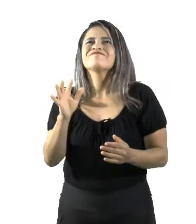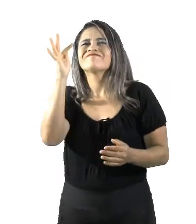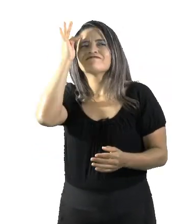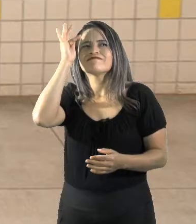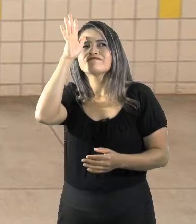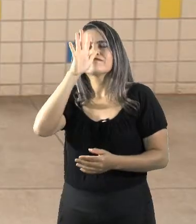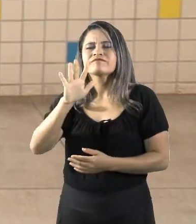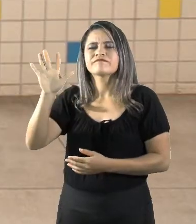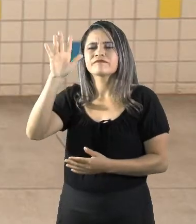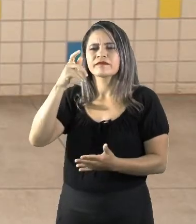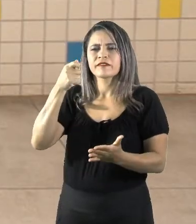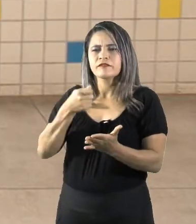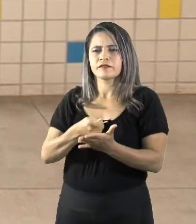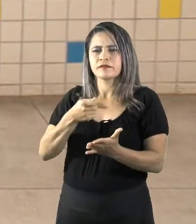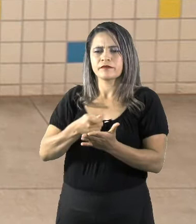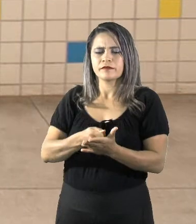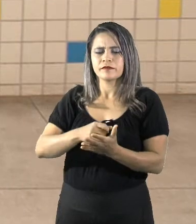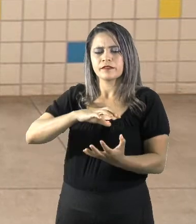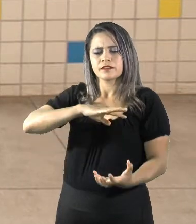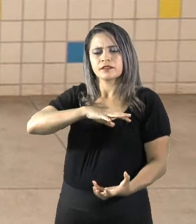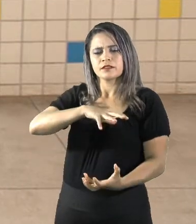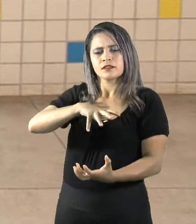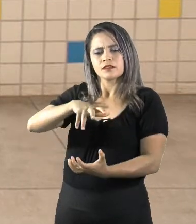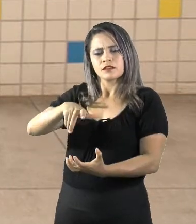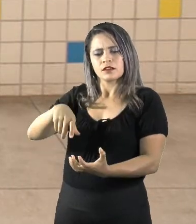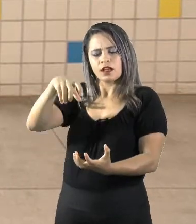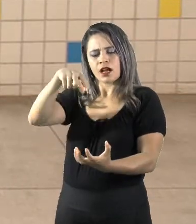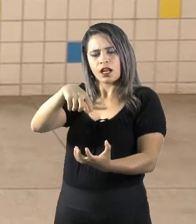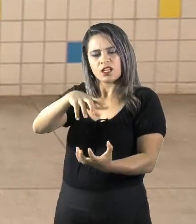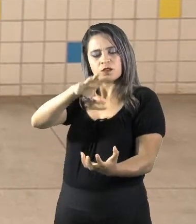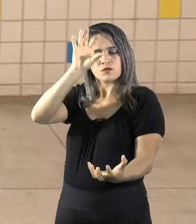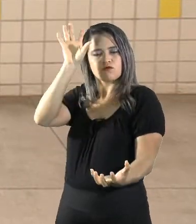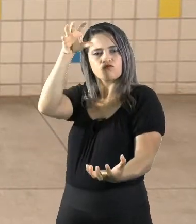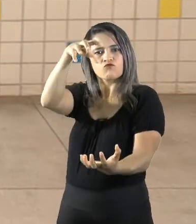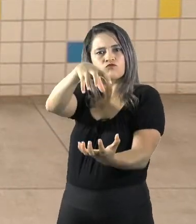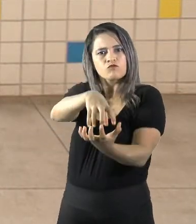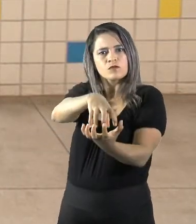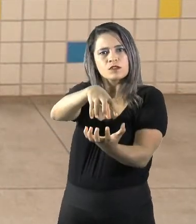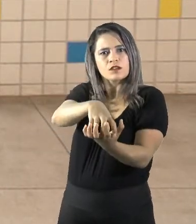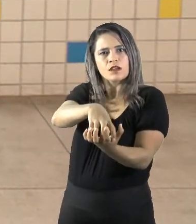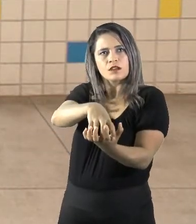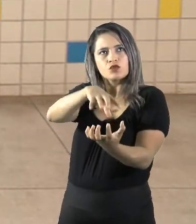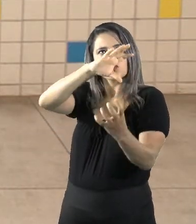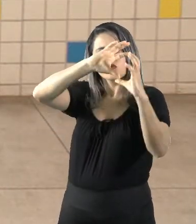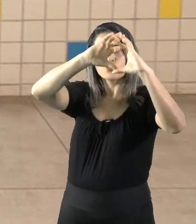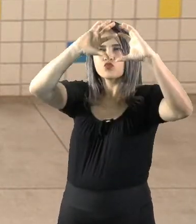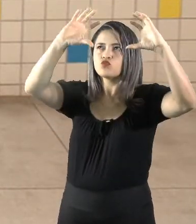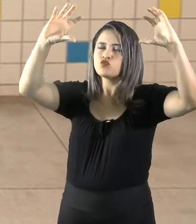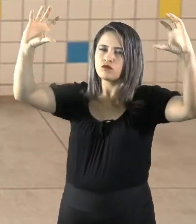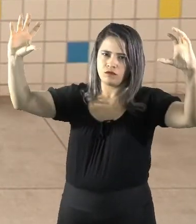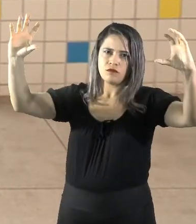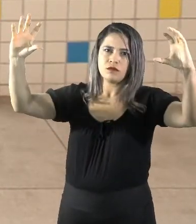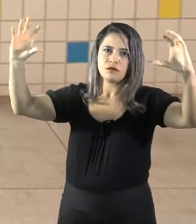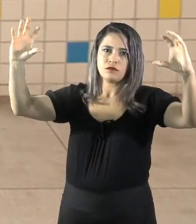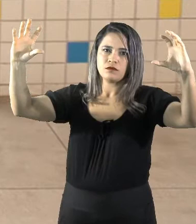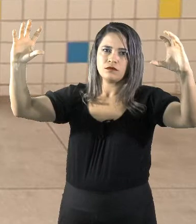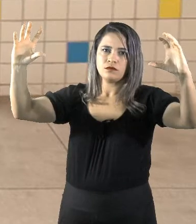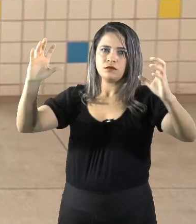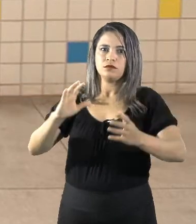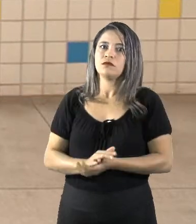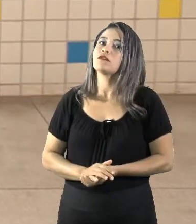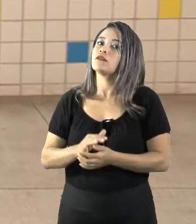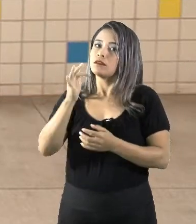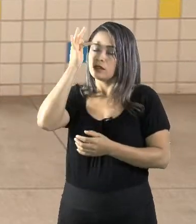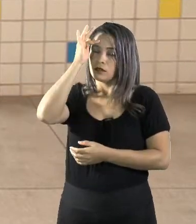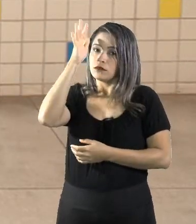afirmava que a Terra era o que? O centro do universo. Com a teoria do Aristarco,